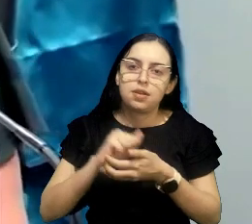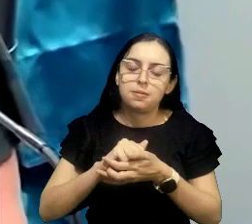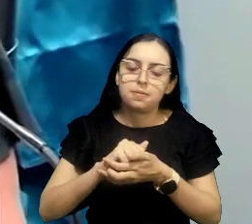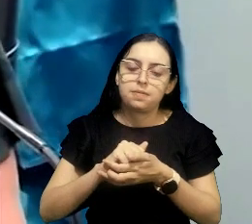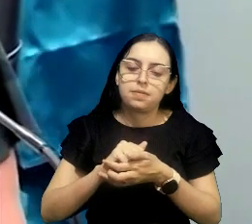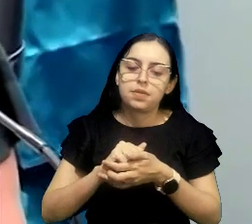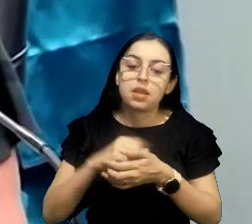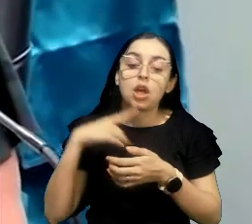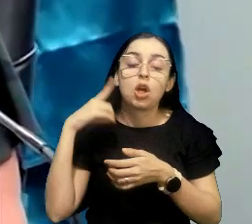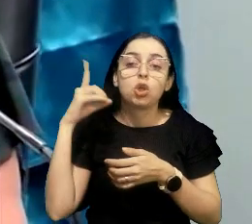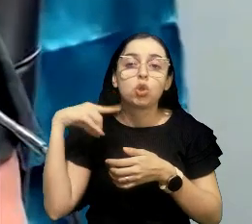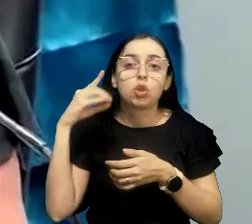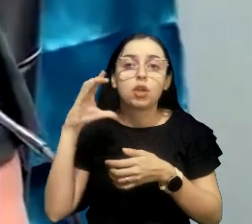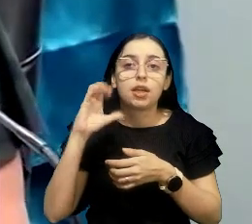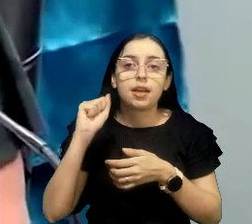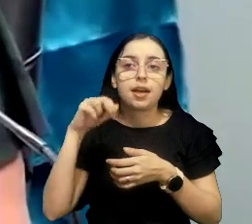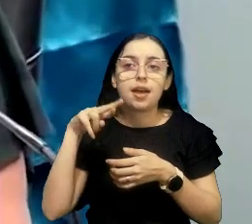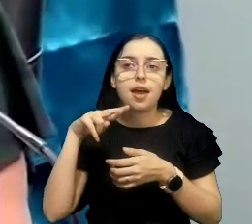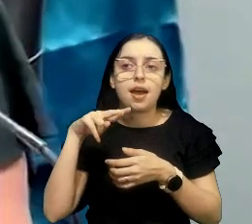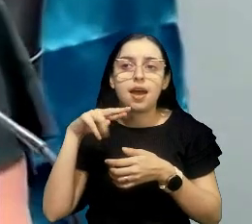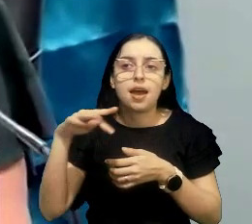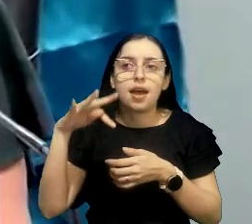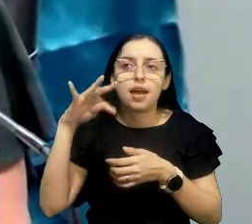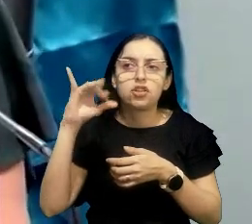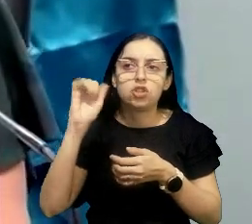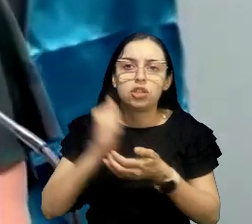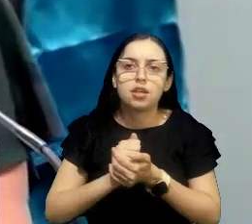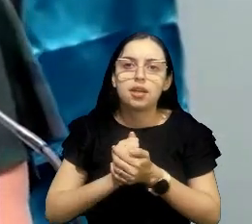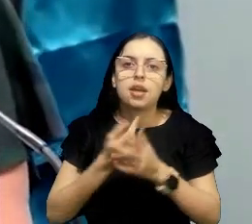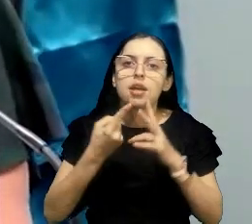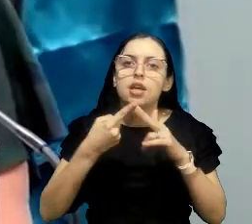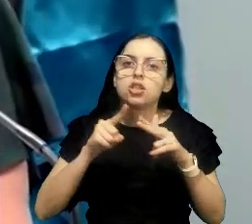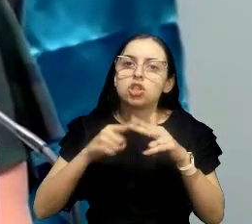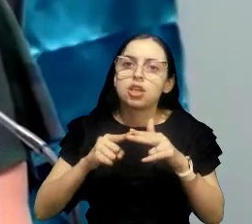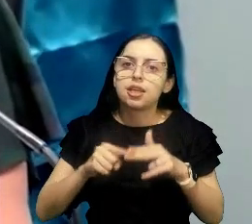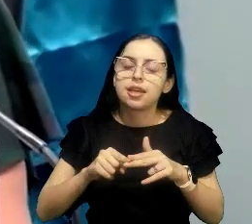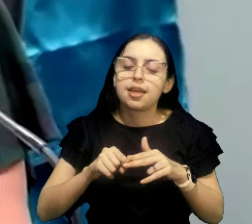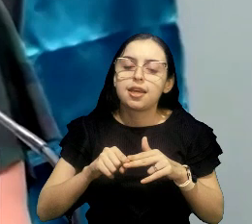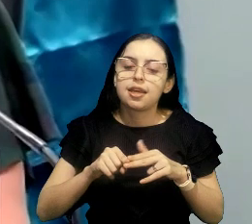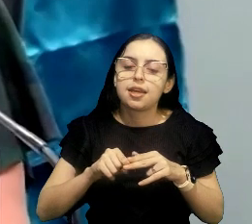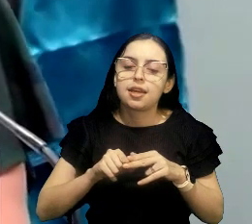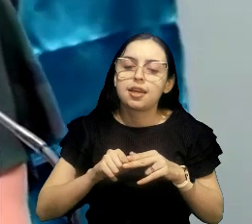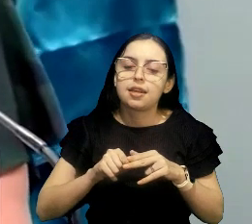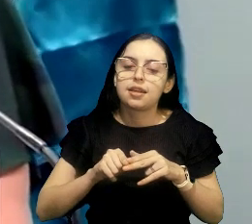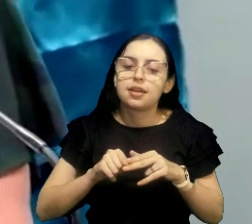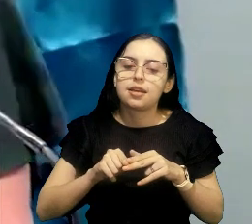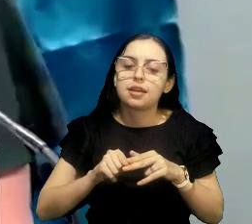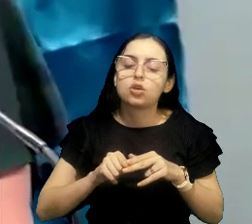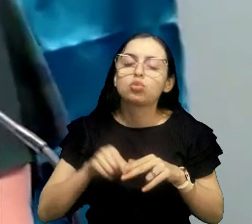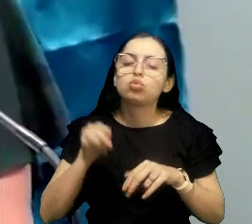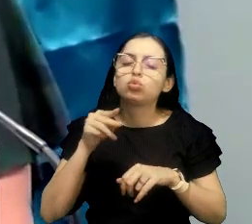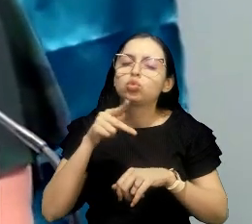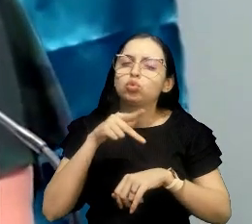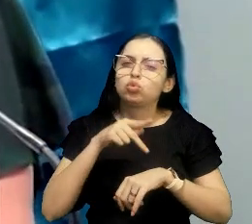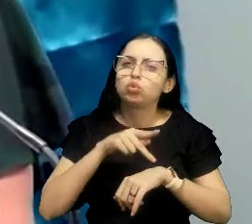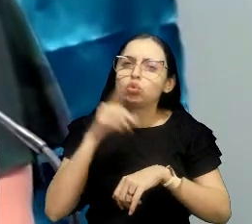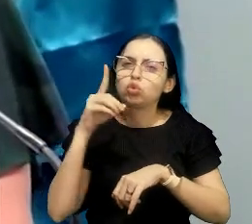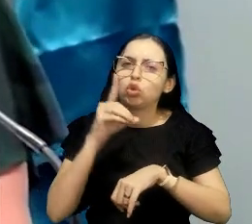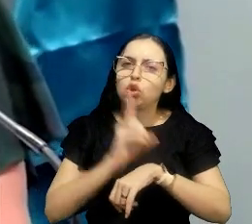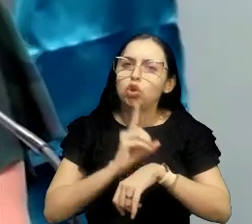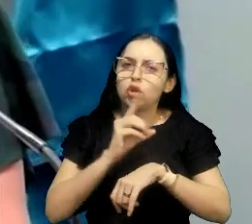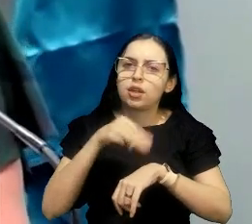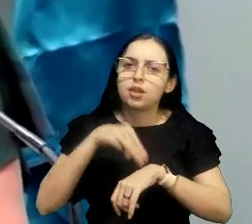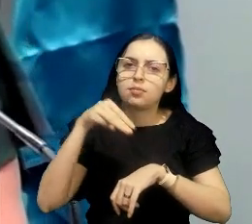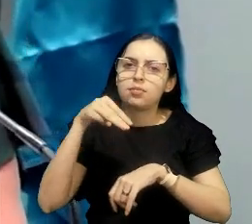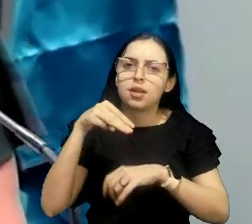doutora Kátia Farias é engenheira, agrimensora, doutora e mestra em solos e nutrição de plantas pela